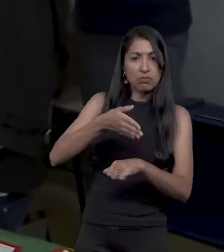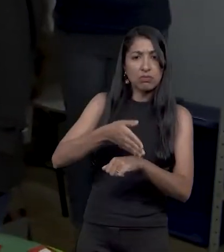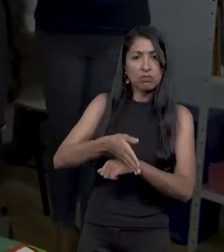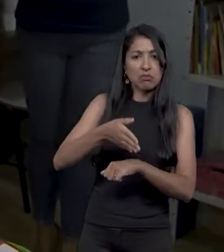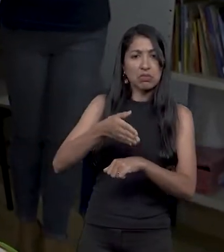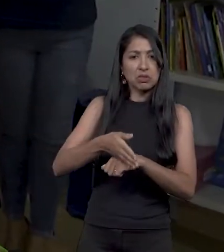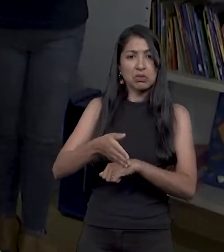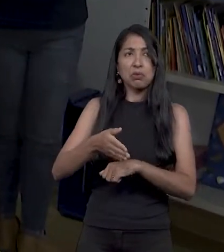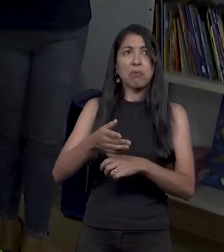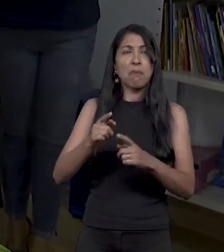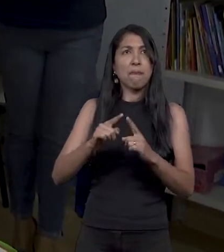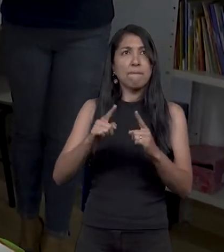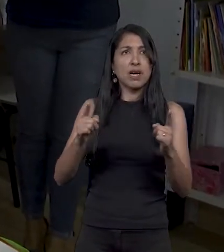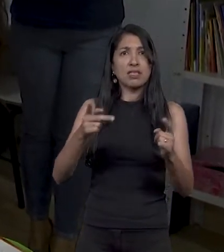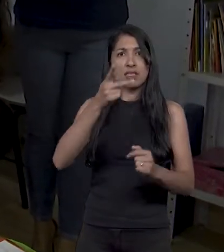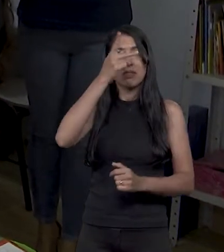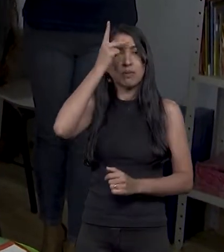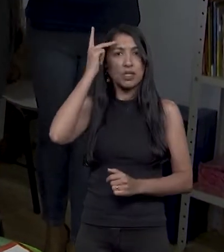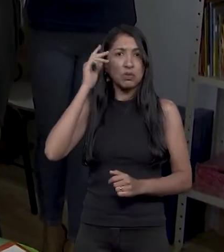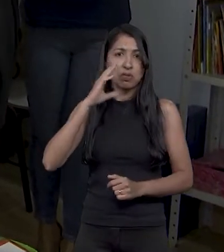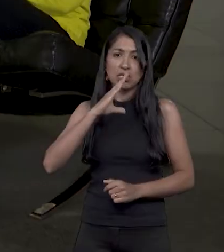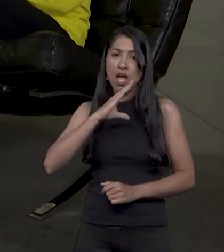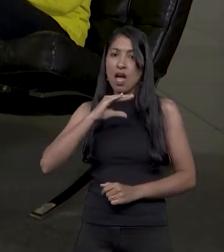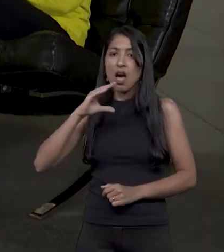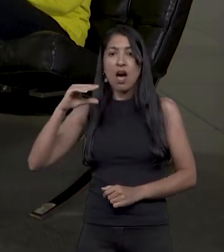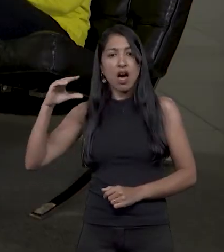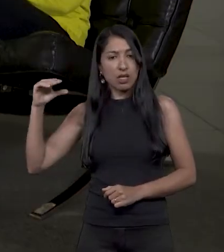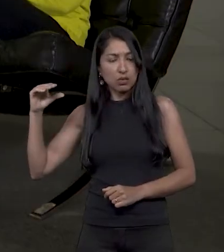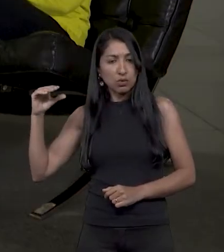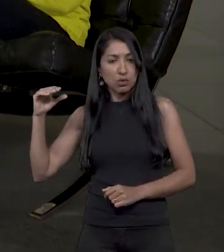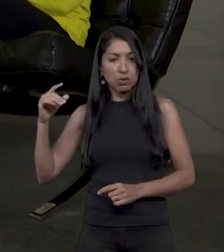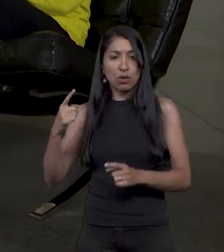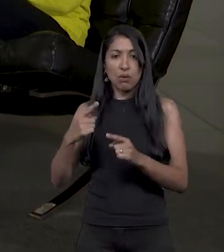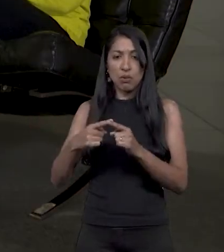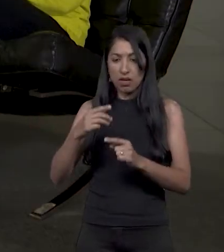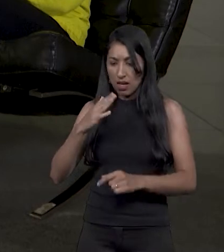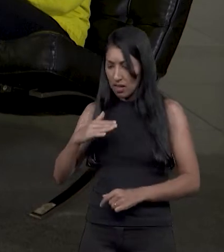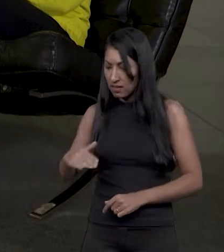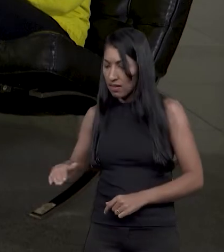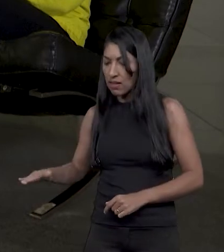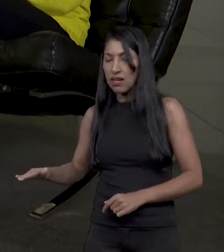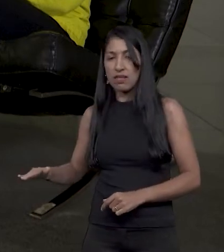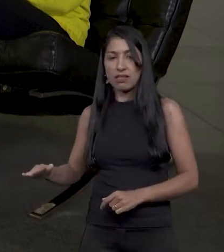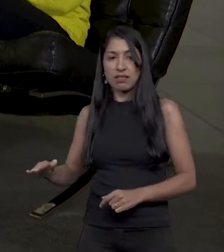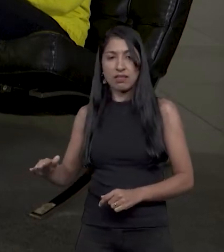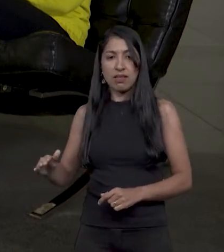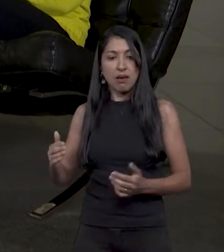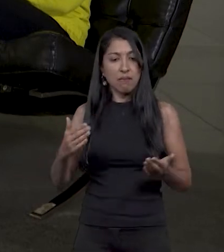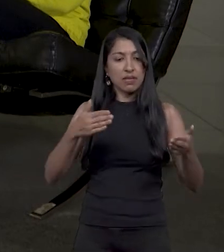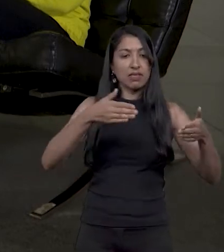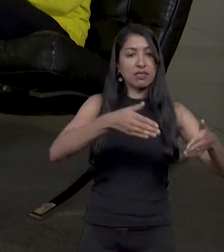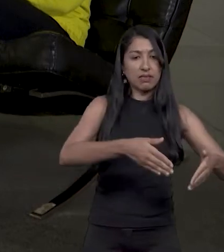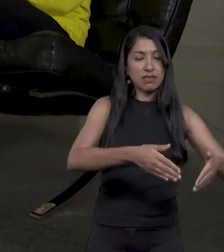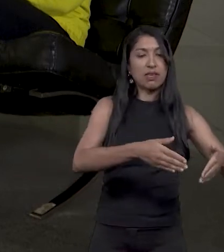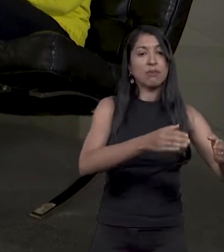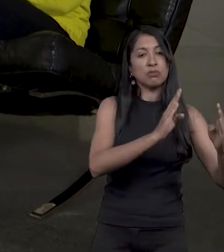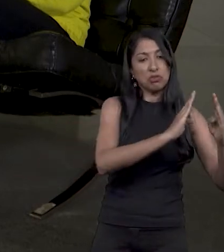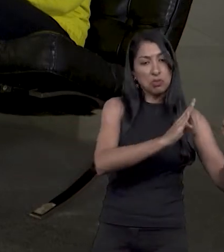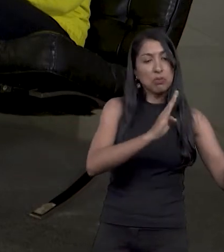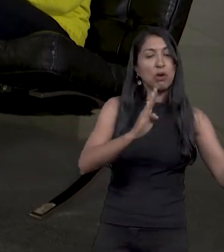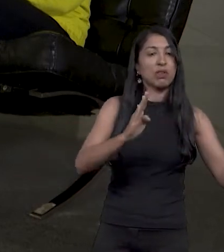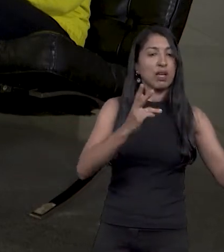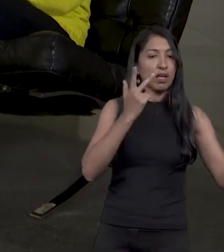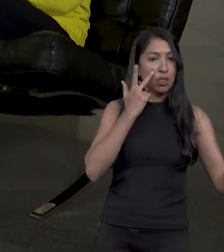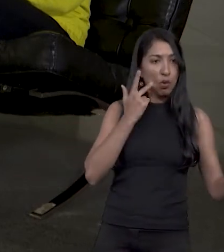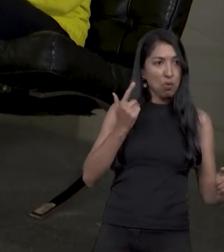por um público adulto, porque o público criança frequenta a biblioteca escolar para eles aqui no